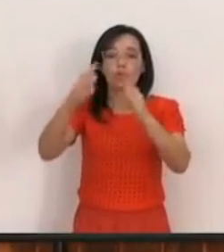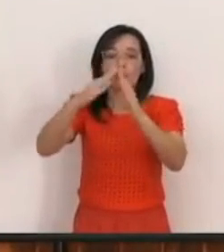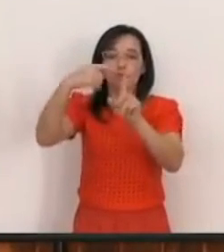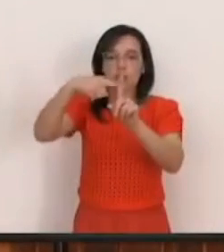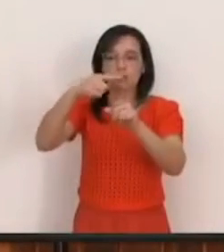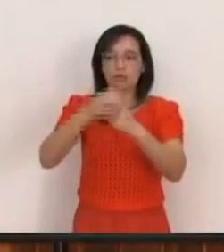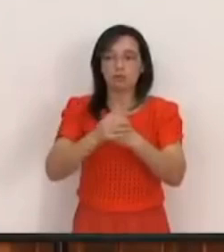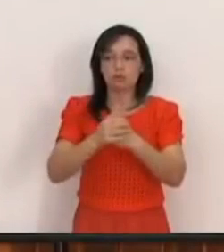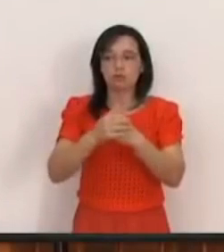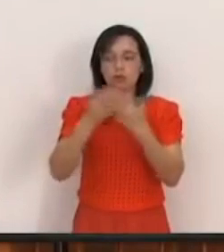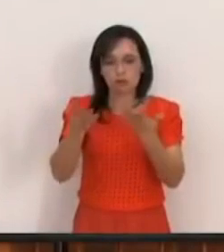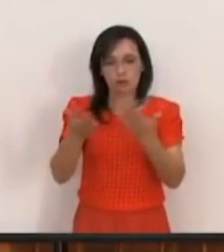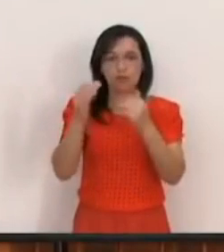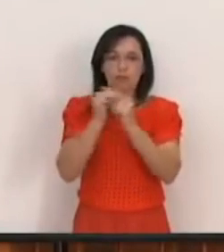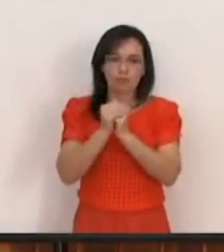O Benjamim fica